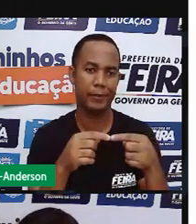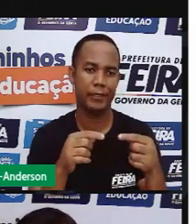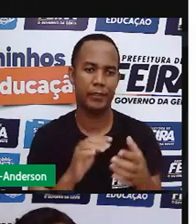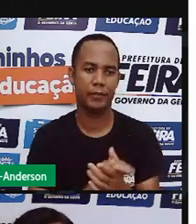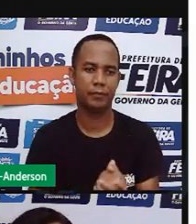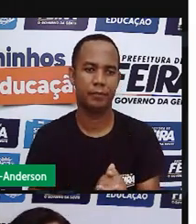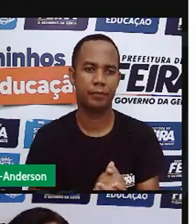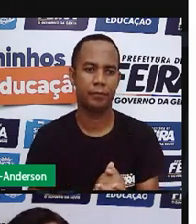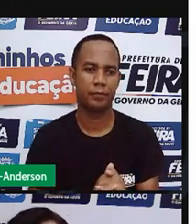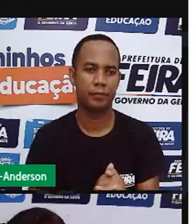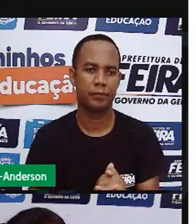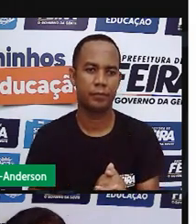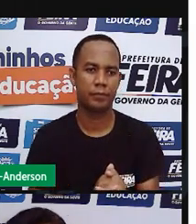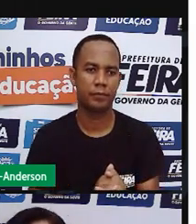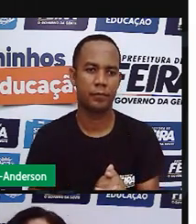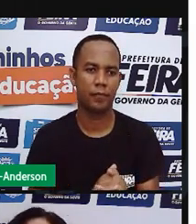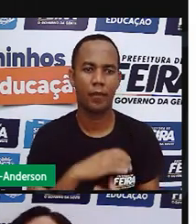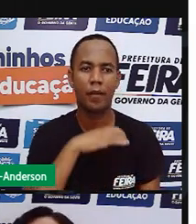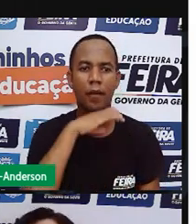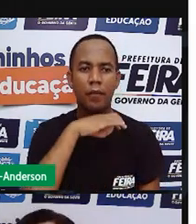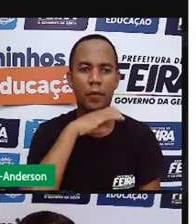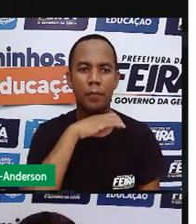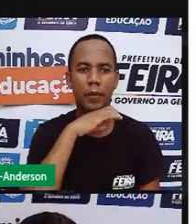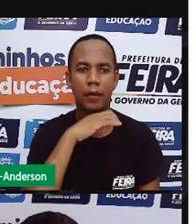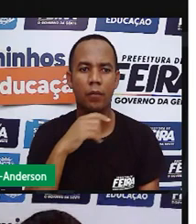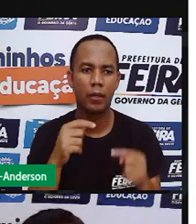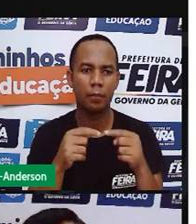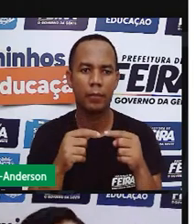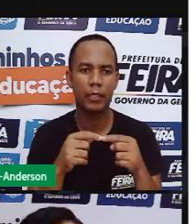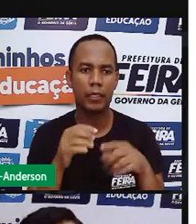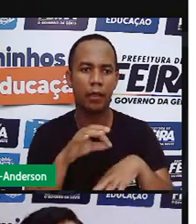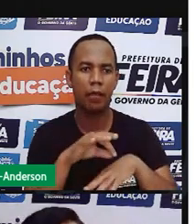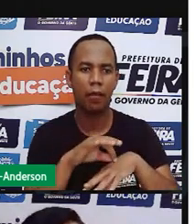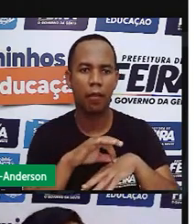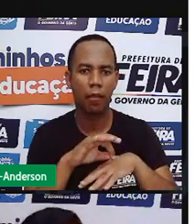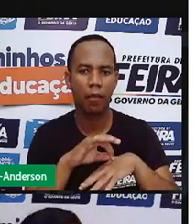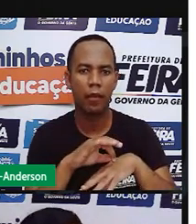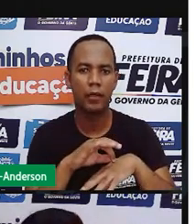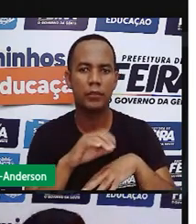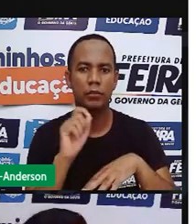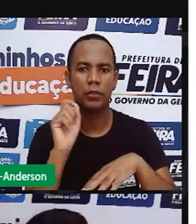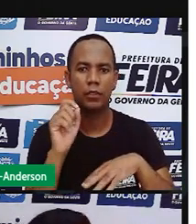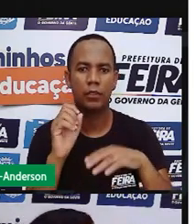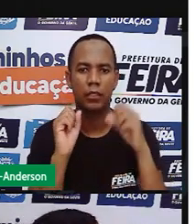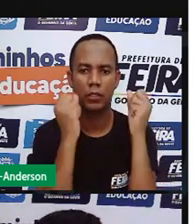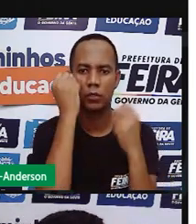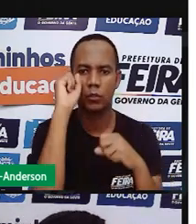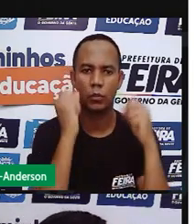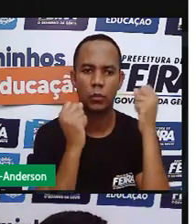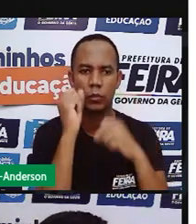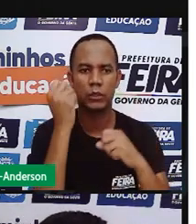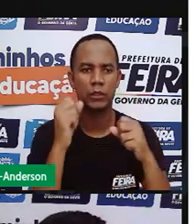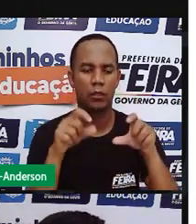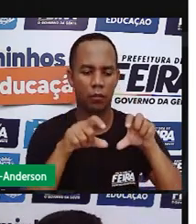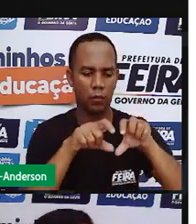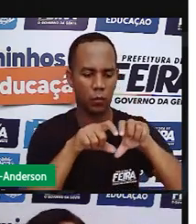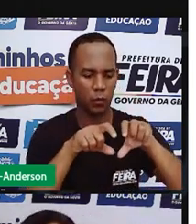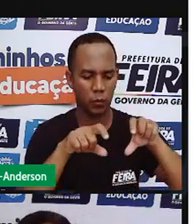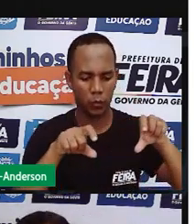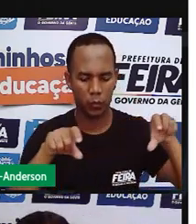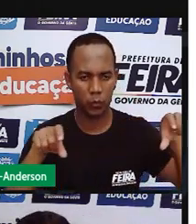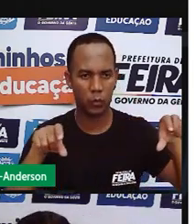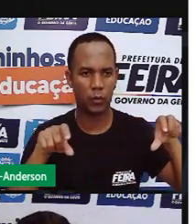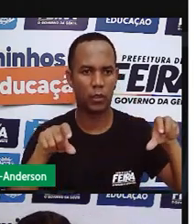então vai ser matéria-prima animal. Sai a carne, aí a carne vai para a indústria, vira linguiça calabresa,